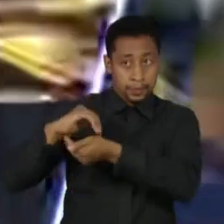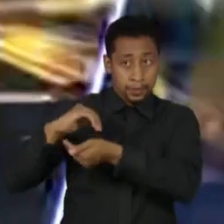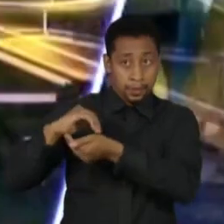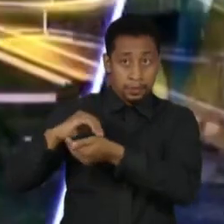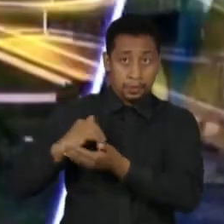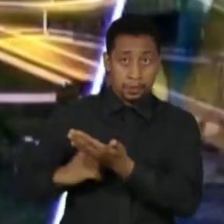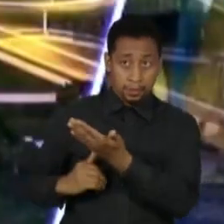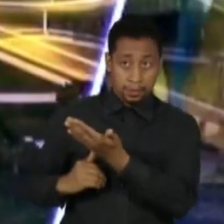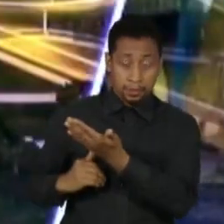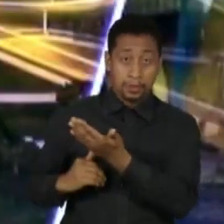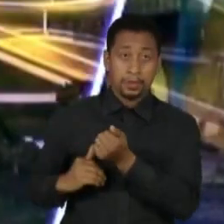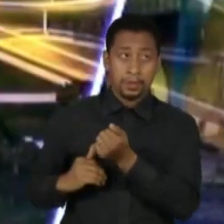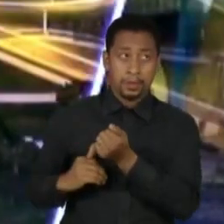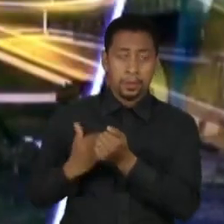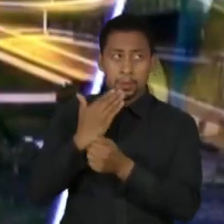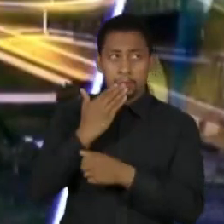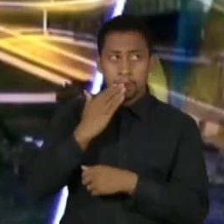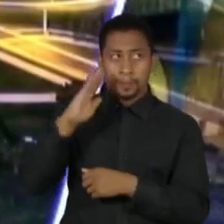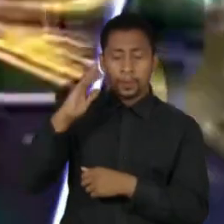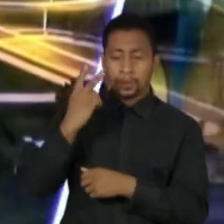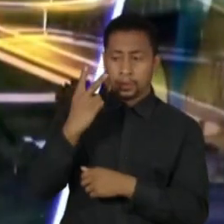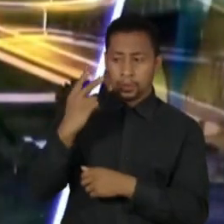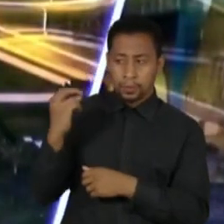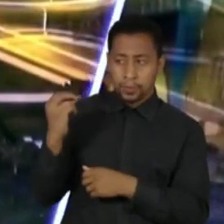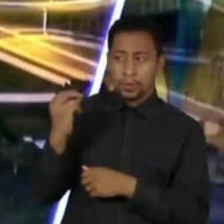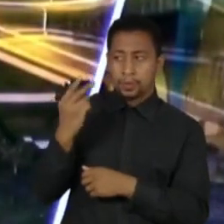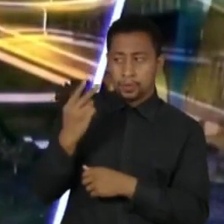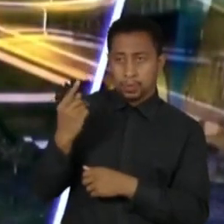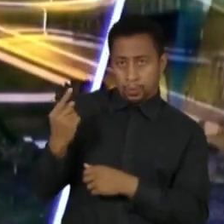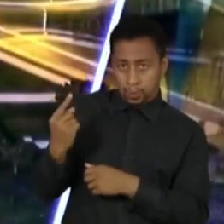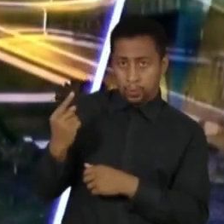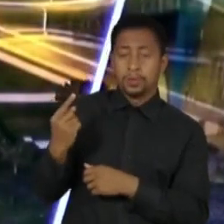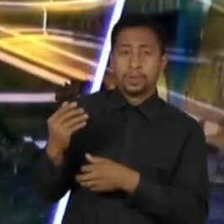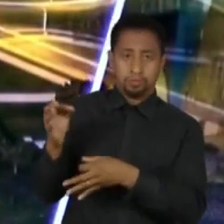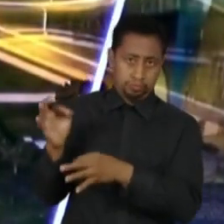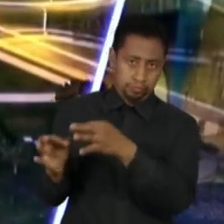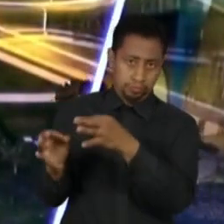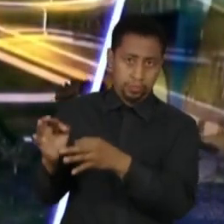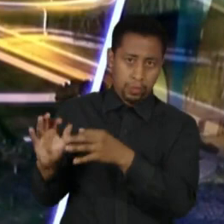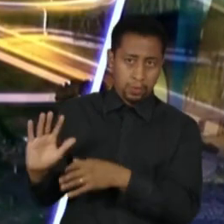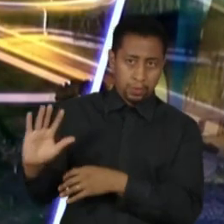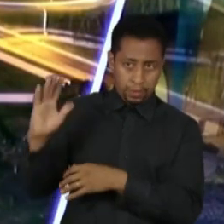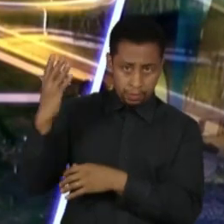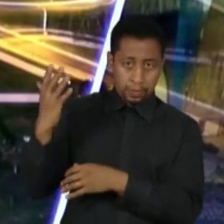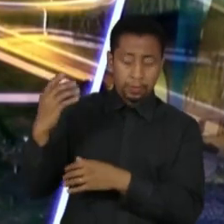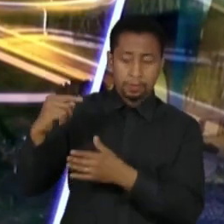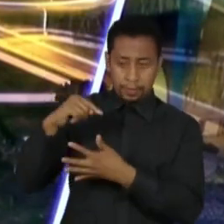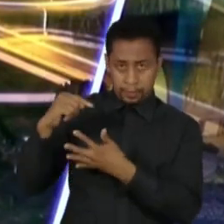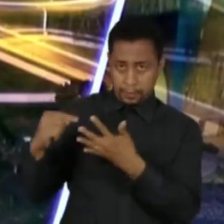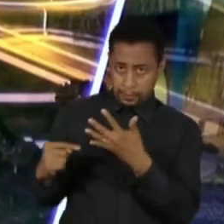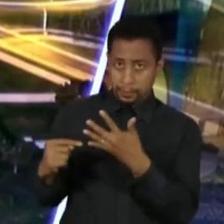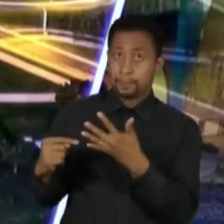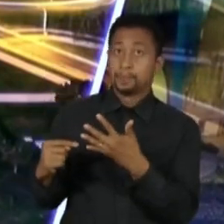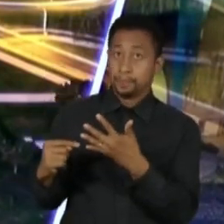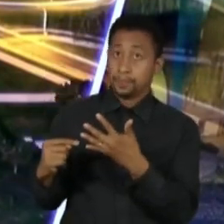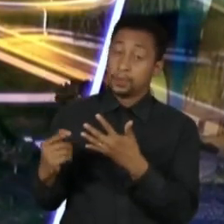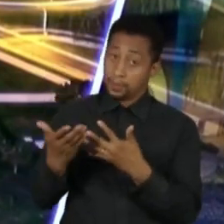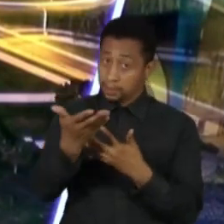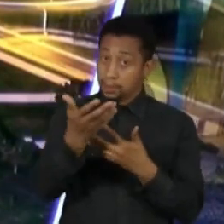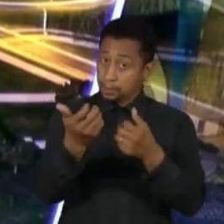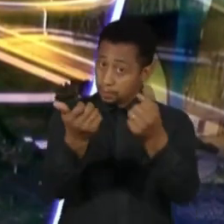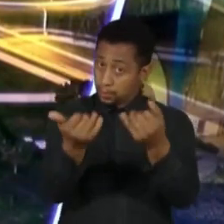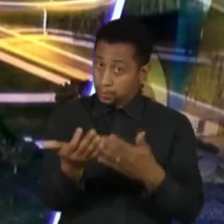o julgamento em 2021 e outros julgamentos que nós tivemos, incluído aí este que